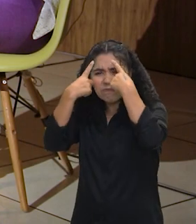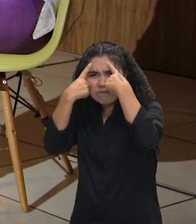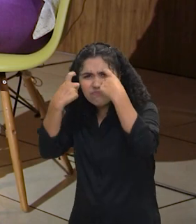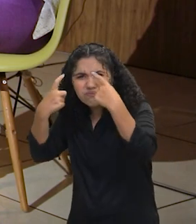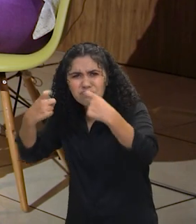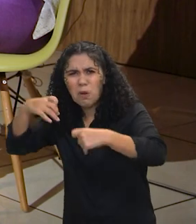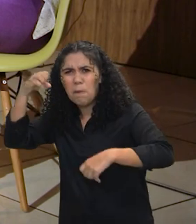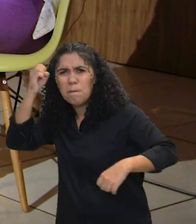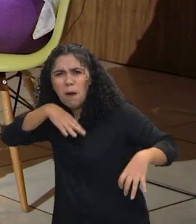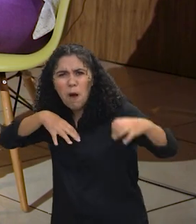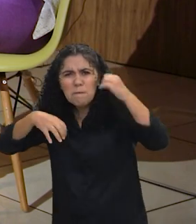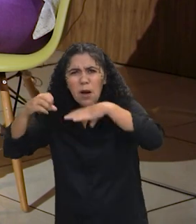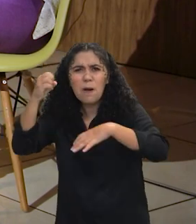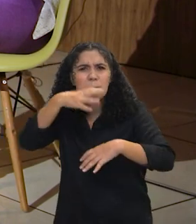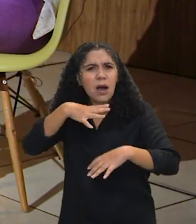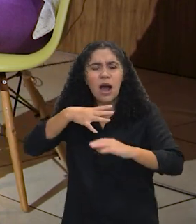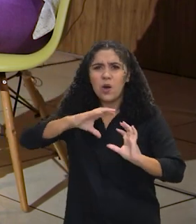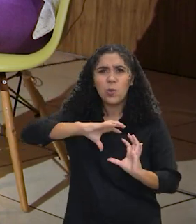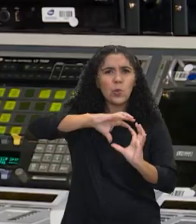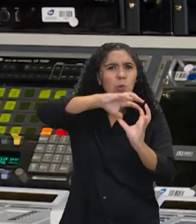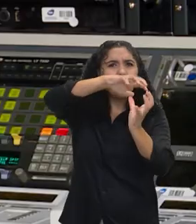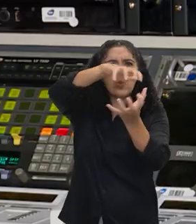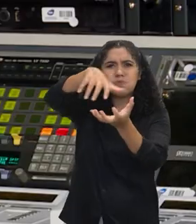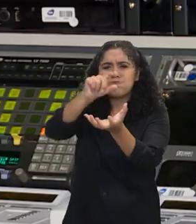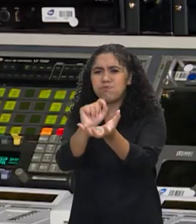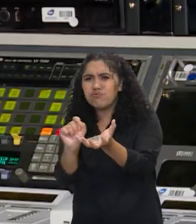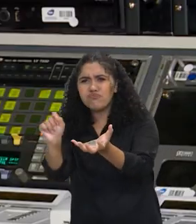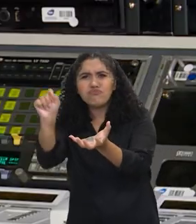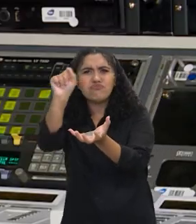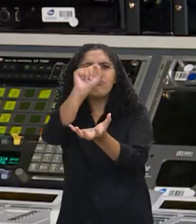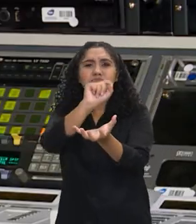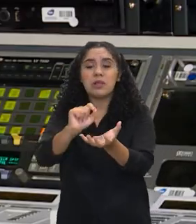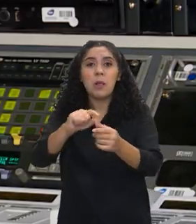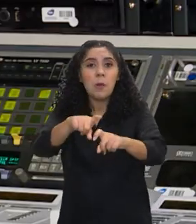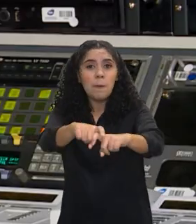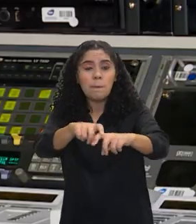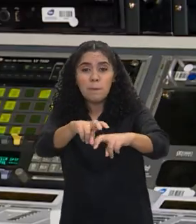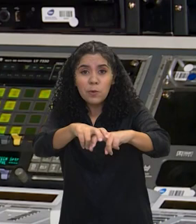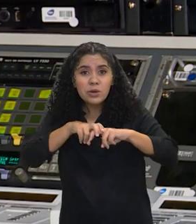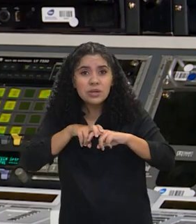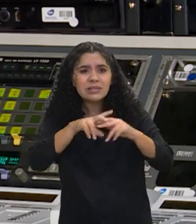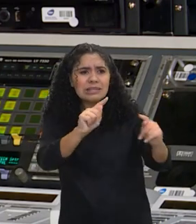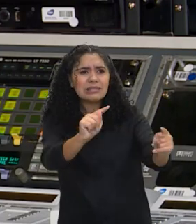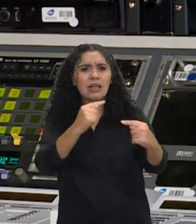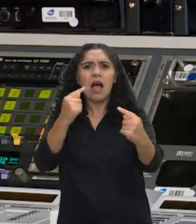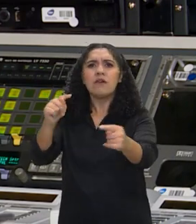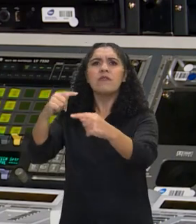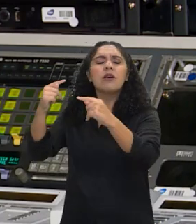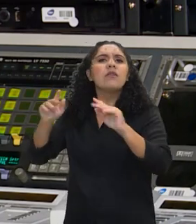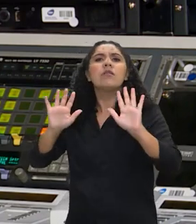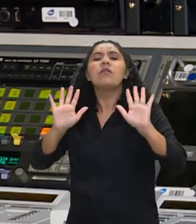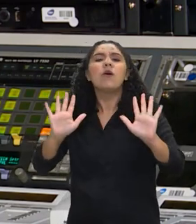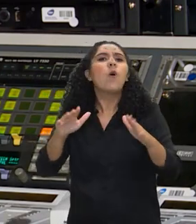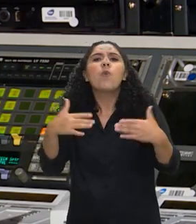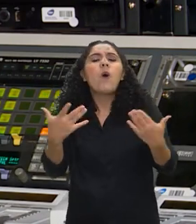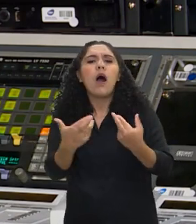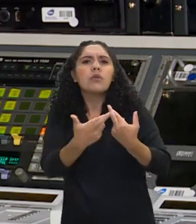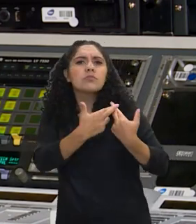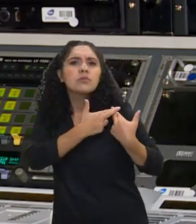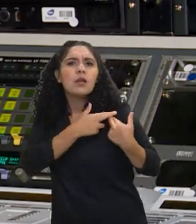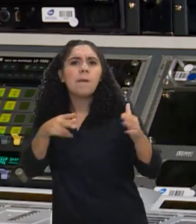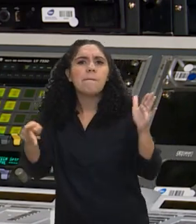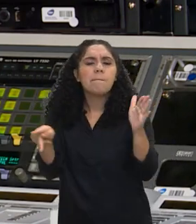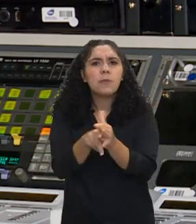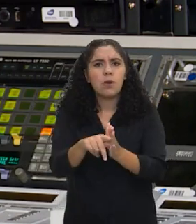de violência exacerbada em várias partes do mundo. E, portanto, os desafios que estavam postos tinham a ver com qual o papel do governo nessa história.